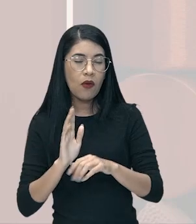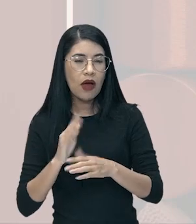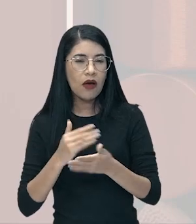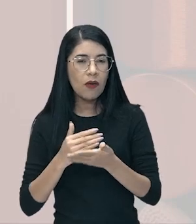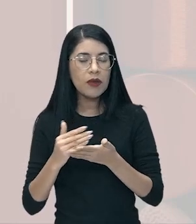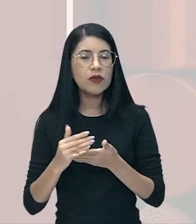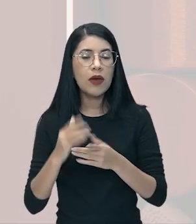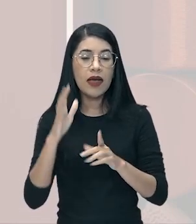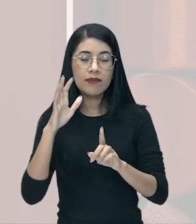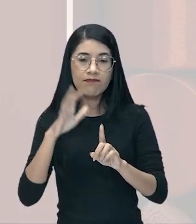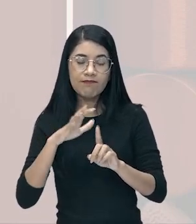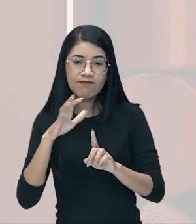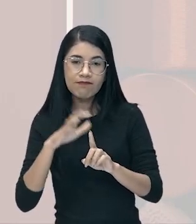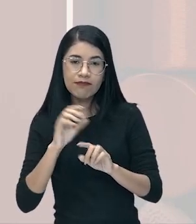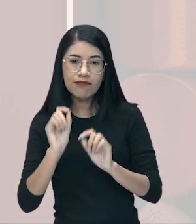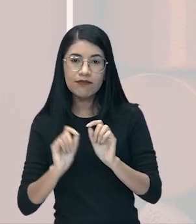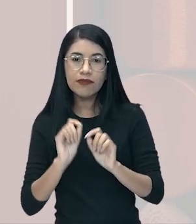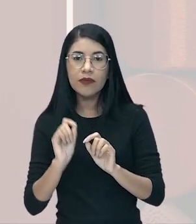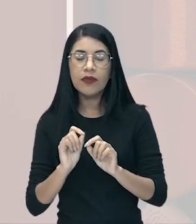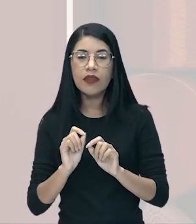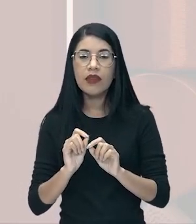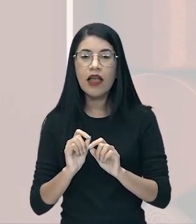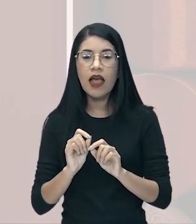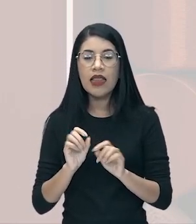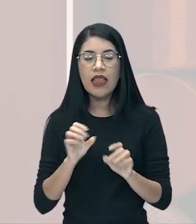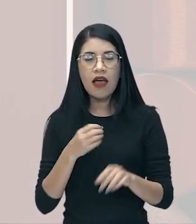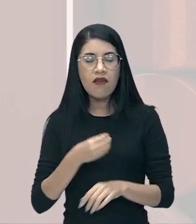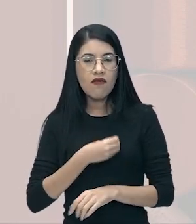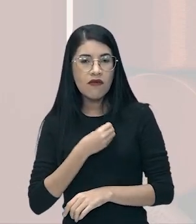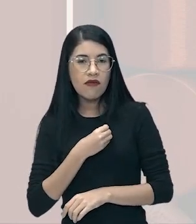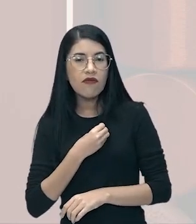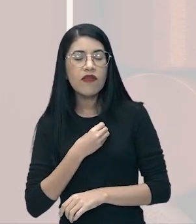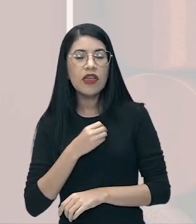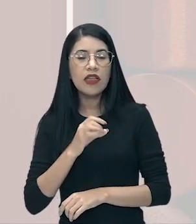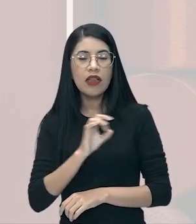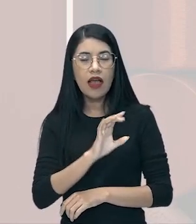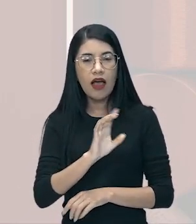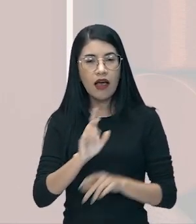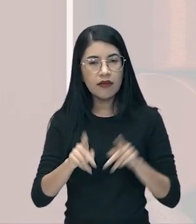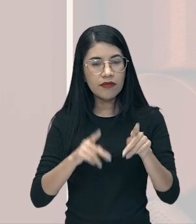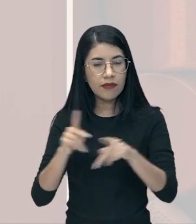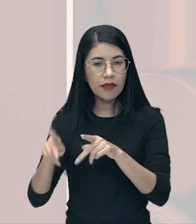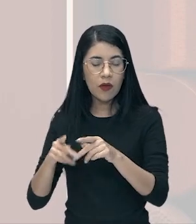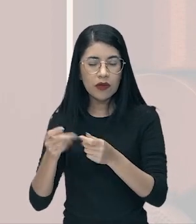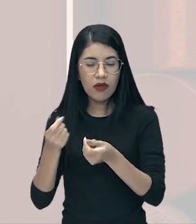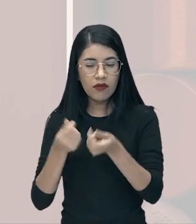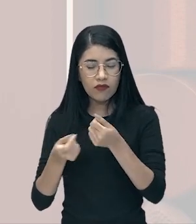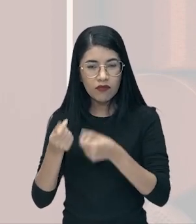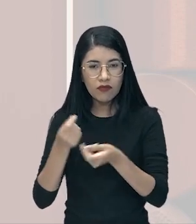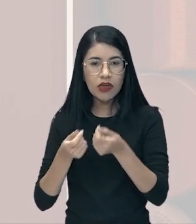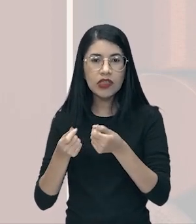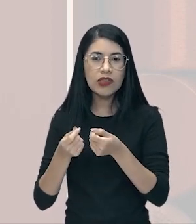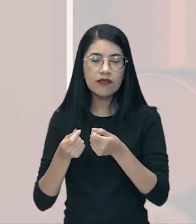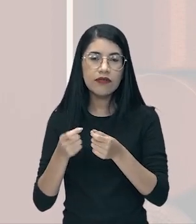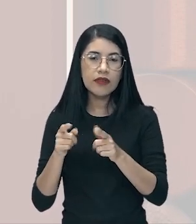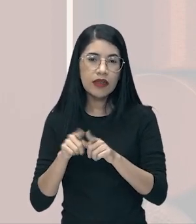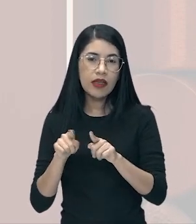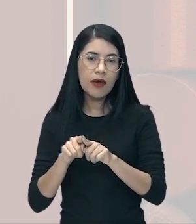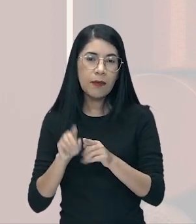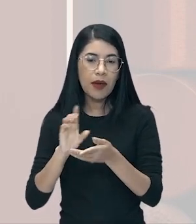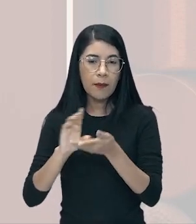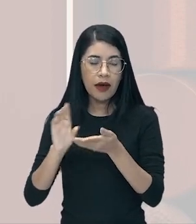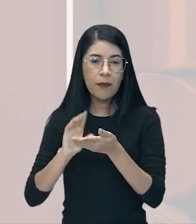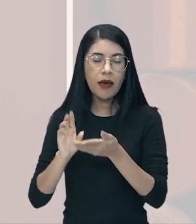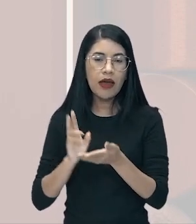intervir no que ele chama de bem-estar social. O Estado investido na economia e garantido o pleno